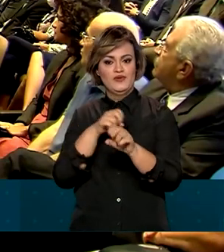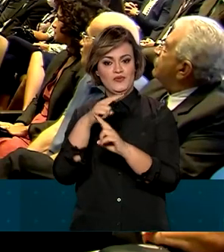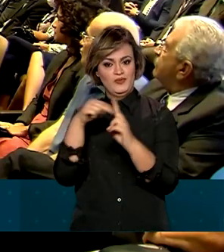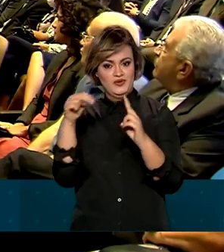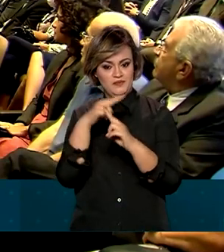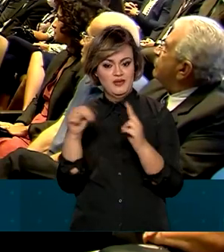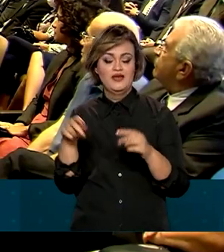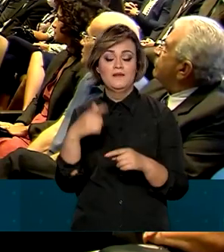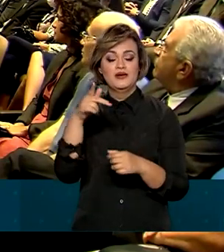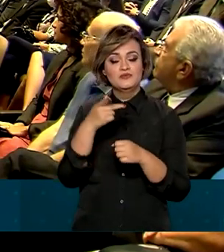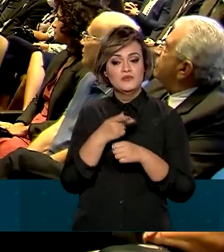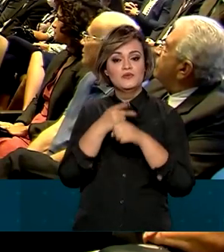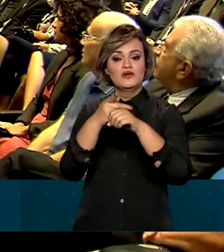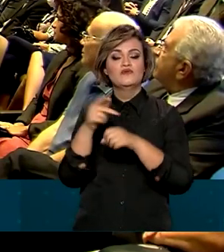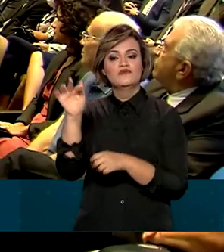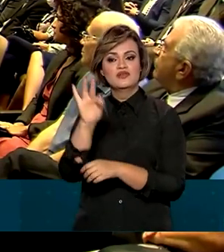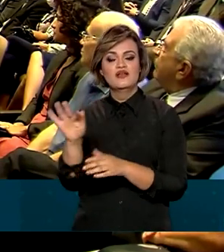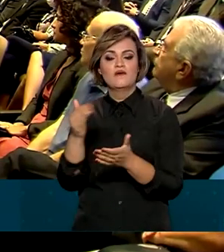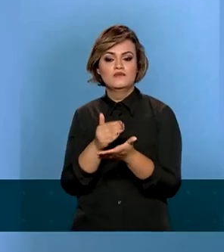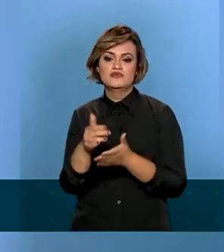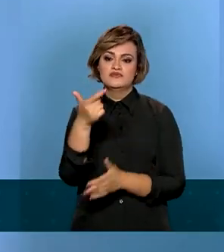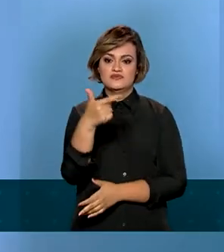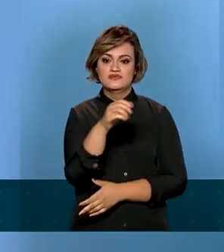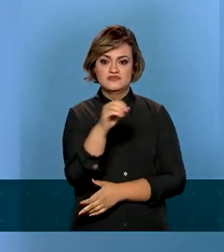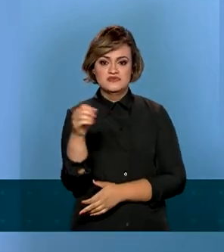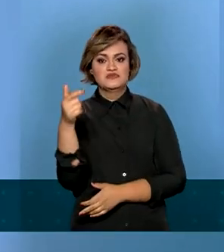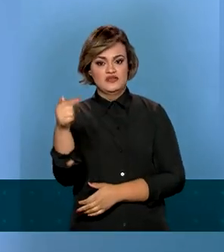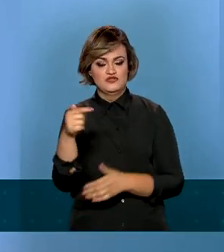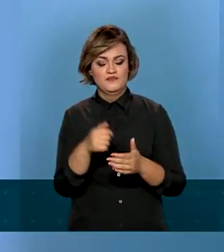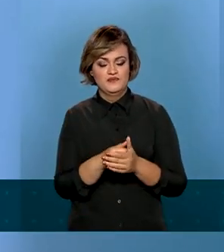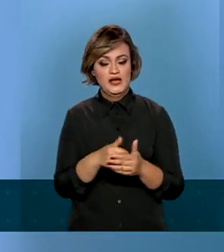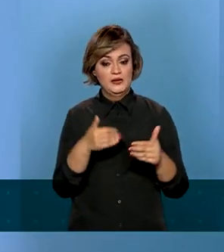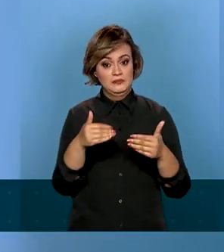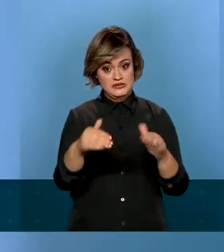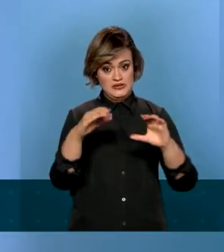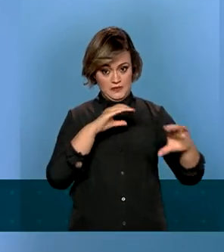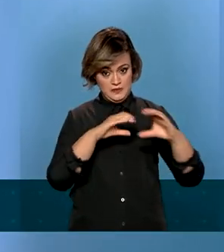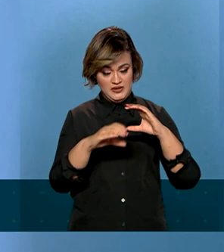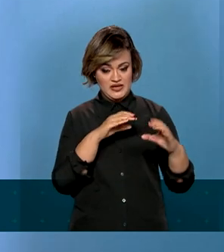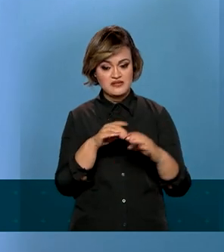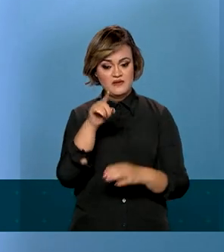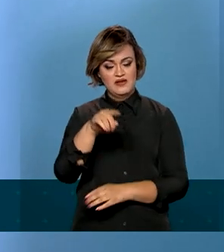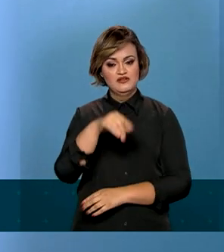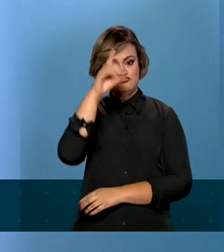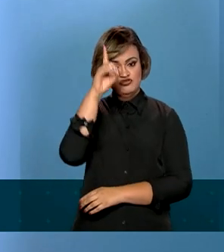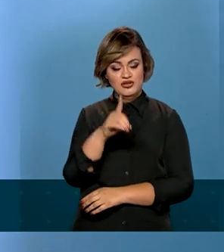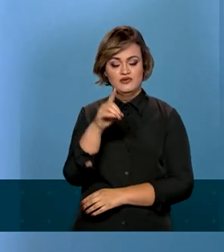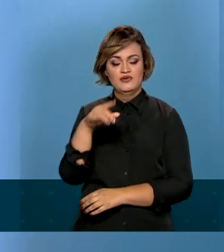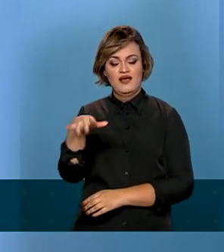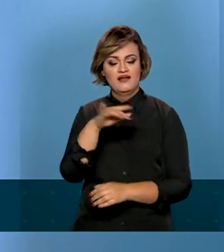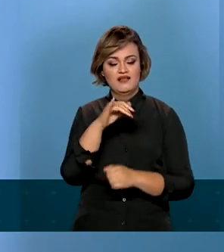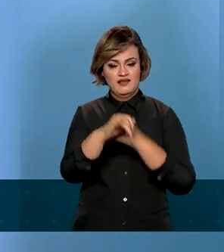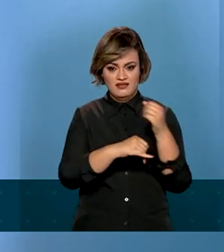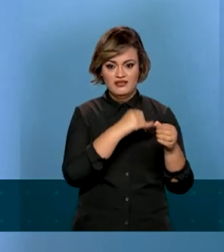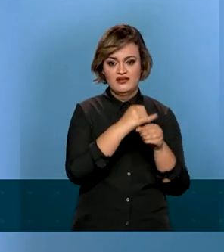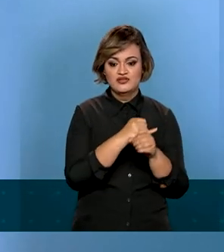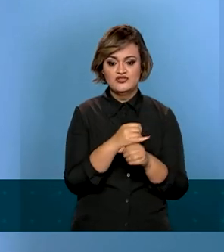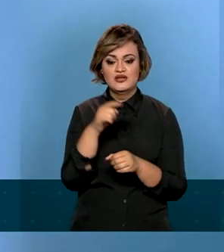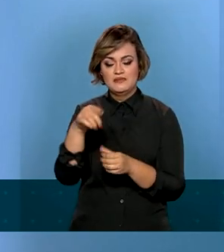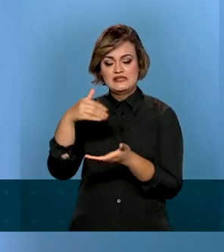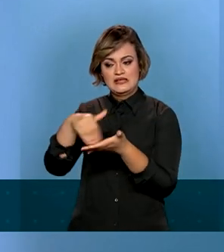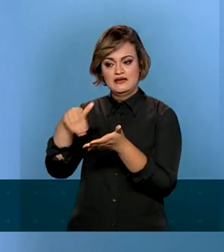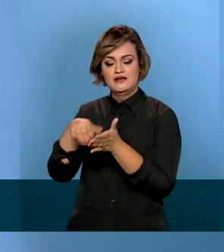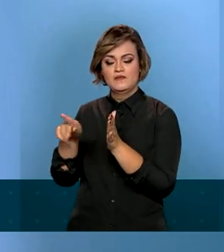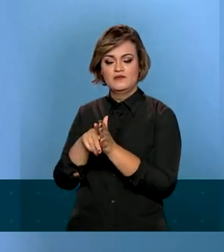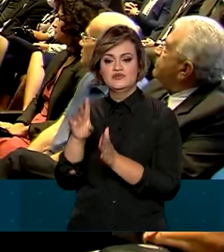procurador federal desde 2007. No Ministério das Comunicações, foi diretor de banda larga e secretário de